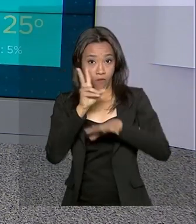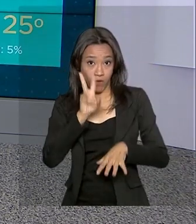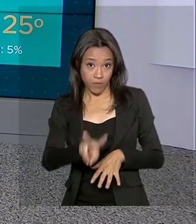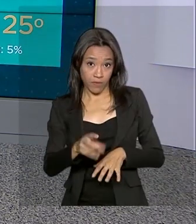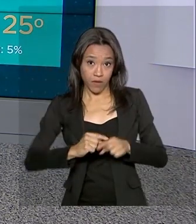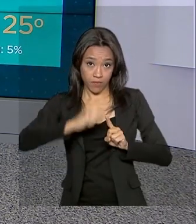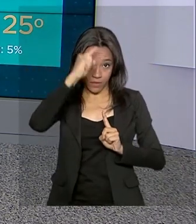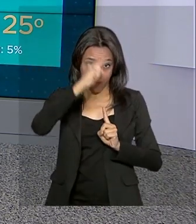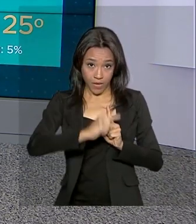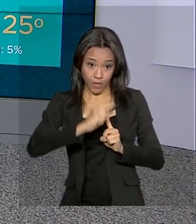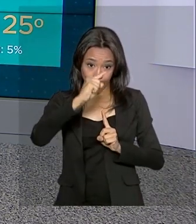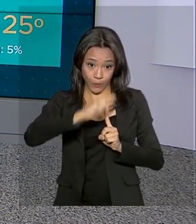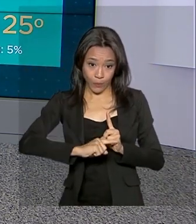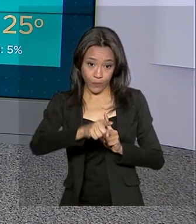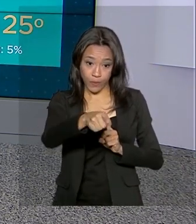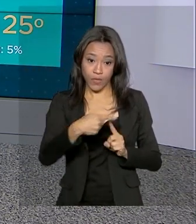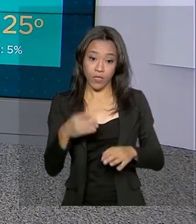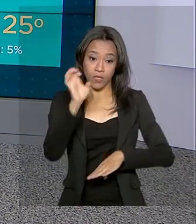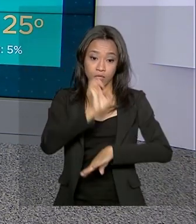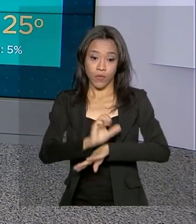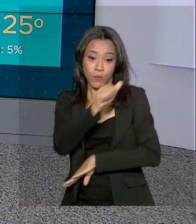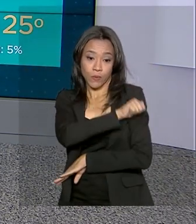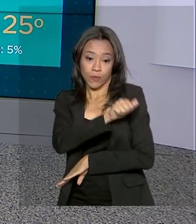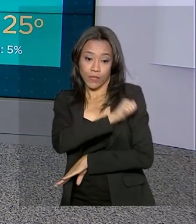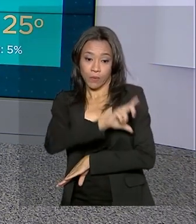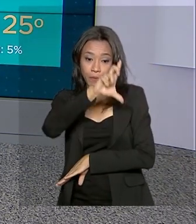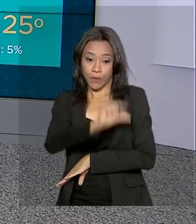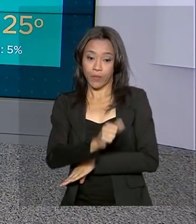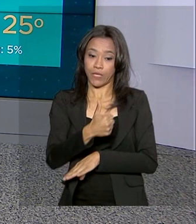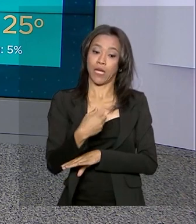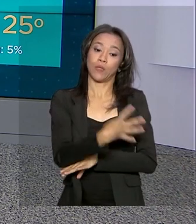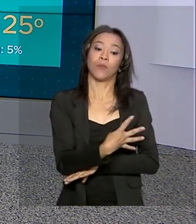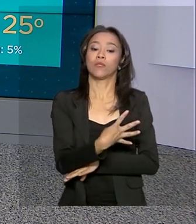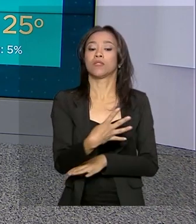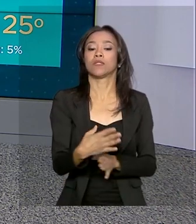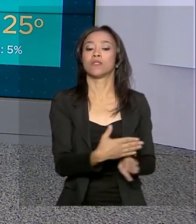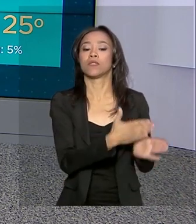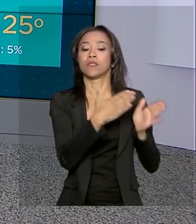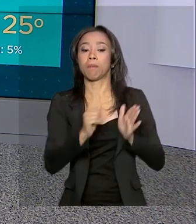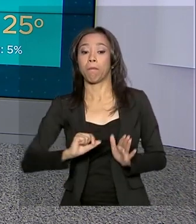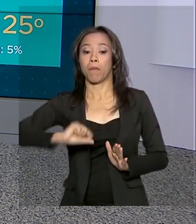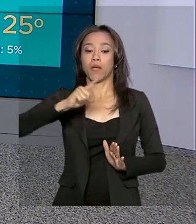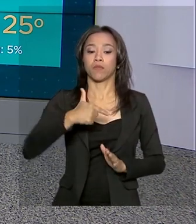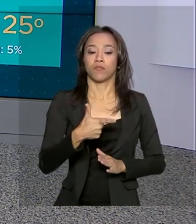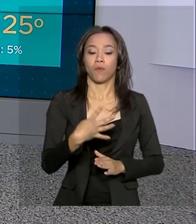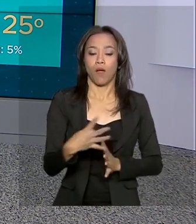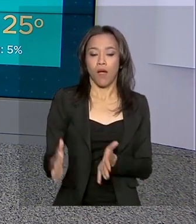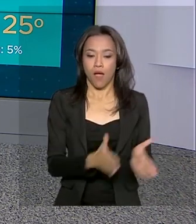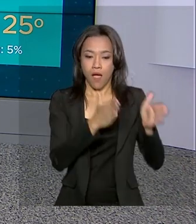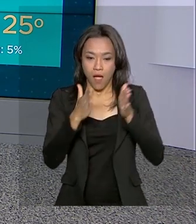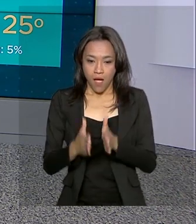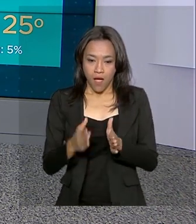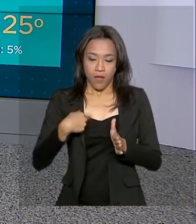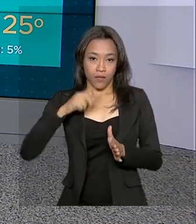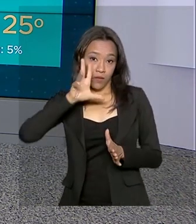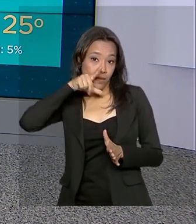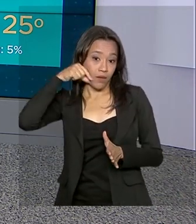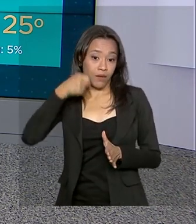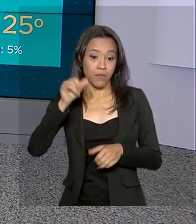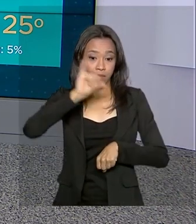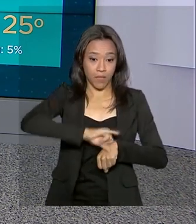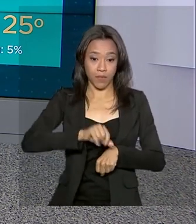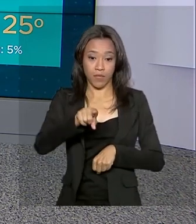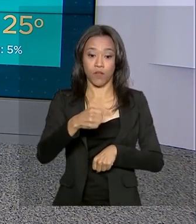temperaturas? No Rio de Janeiro, os termômetros marcam mínima de 14 graus, máxima de 24. Maceió, mínima de 22,